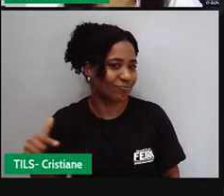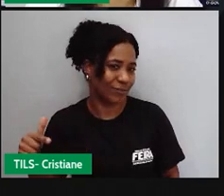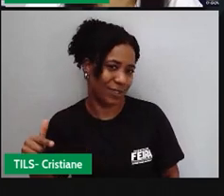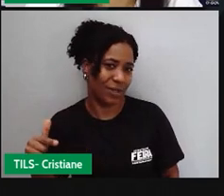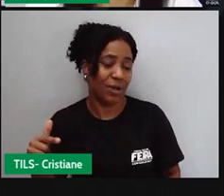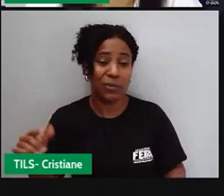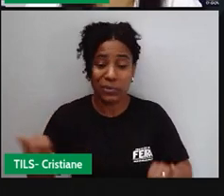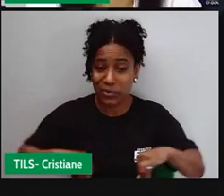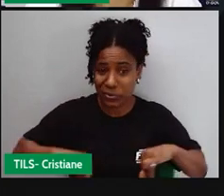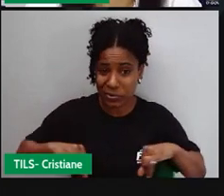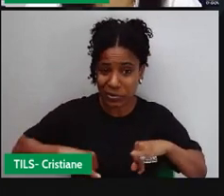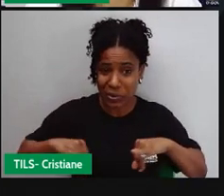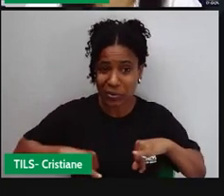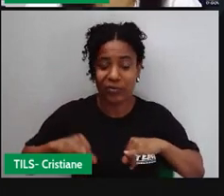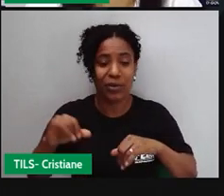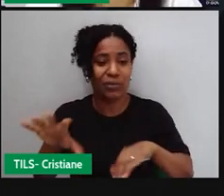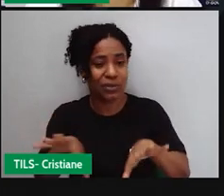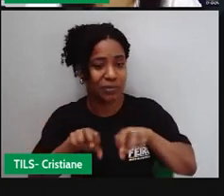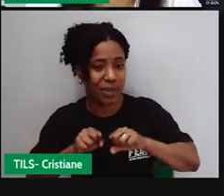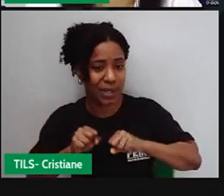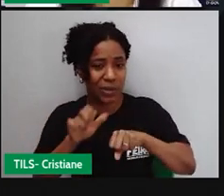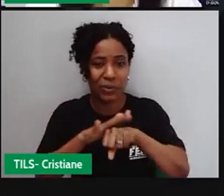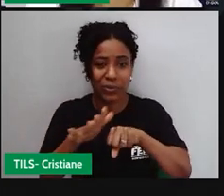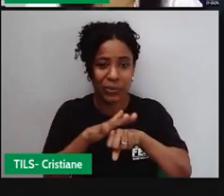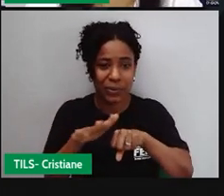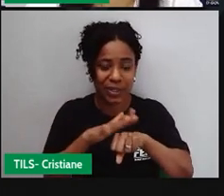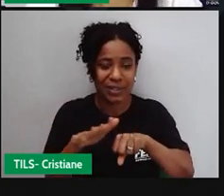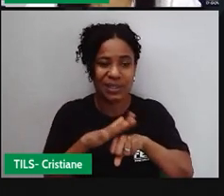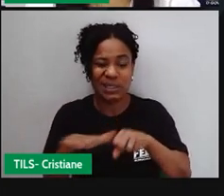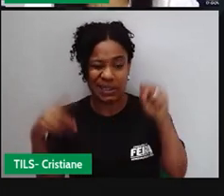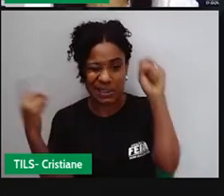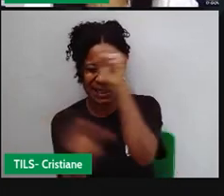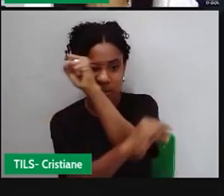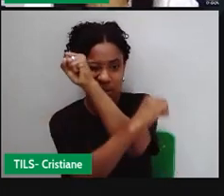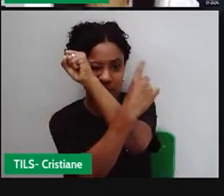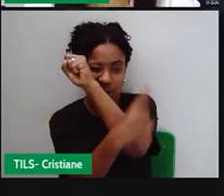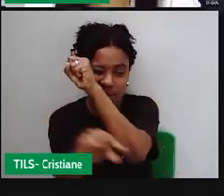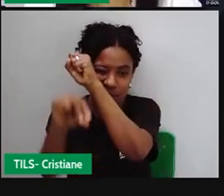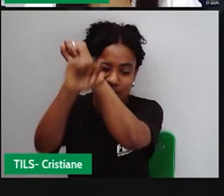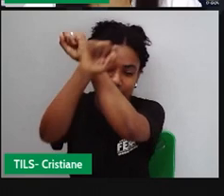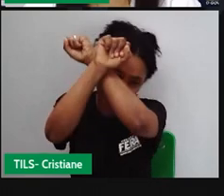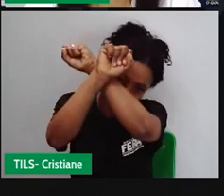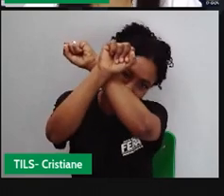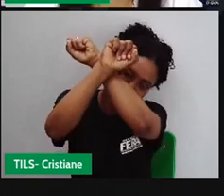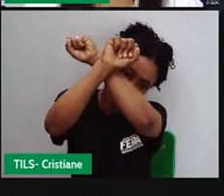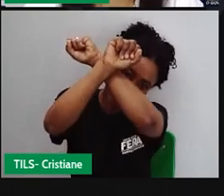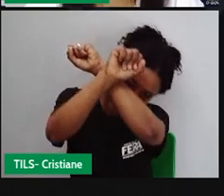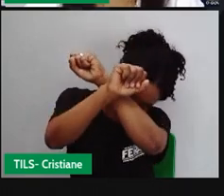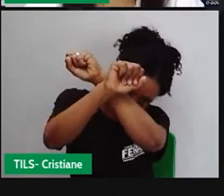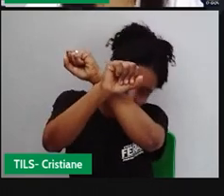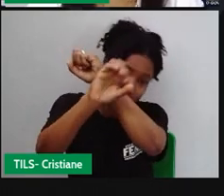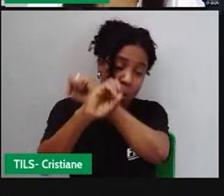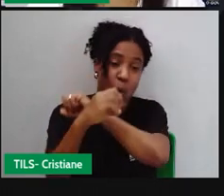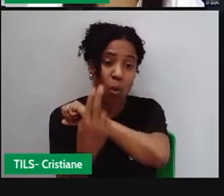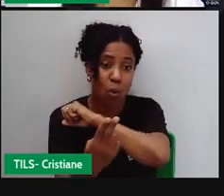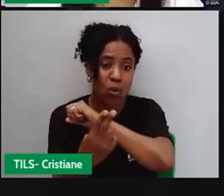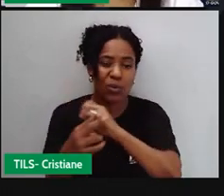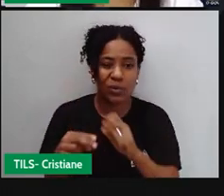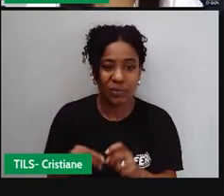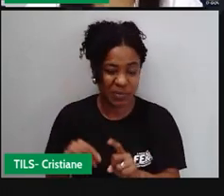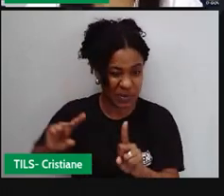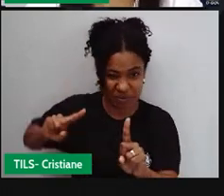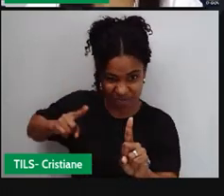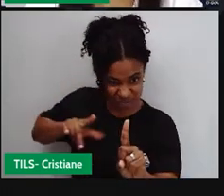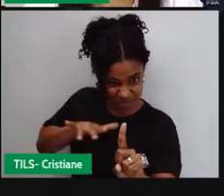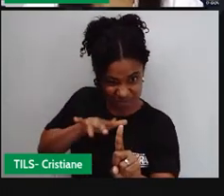morrendo, né? Por doenças, por maus tratos, porque apanhavam, ou porque eram caçados e tratados